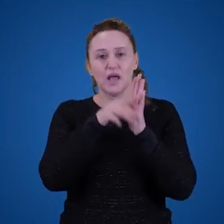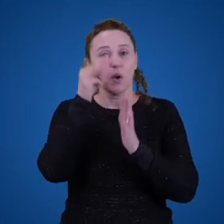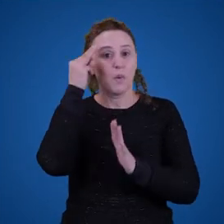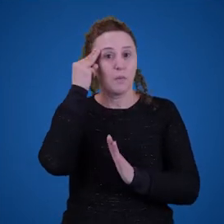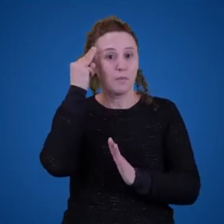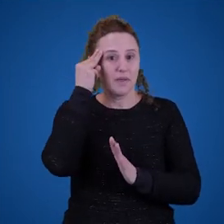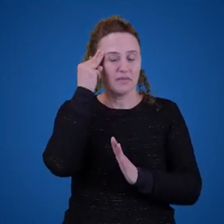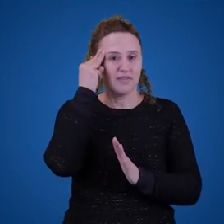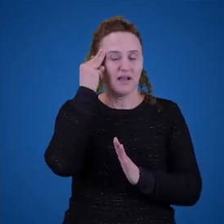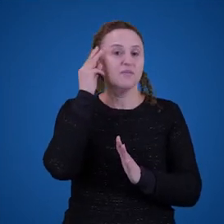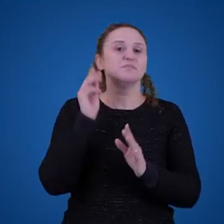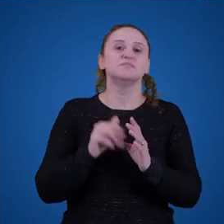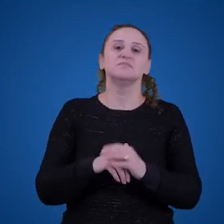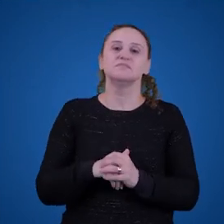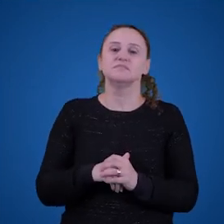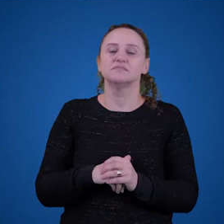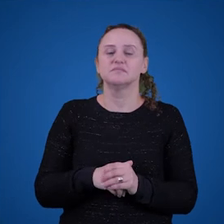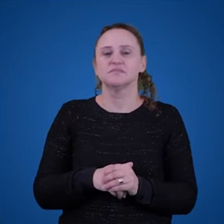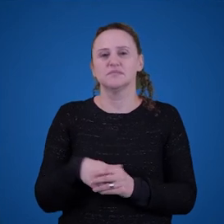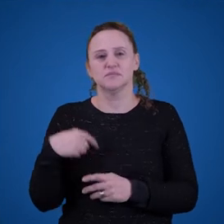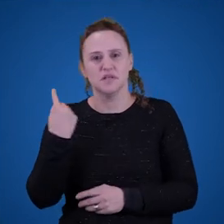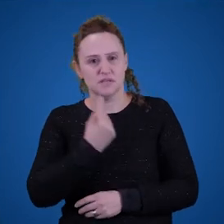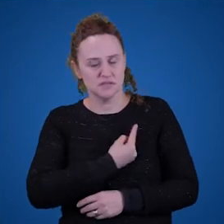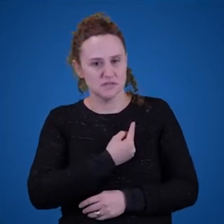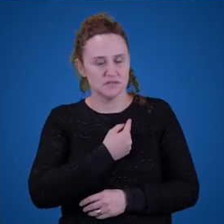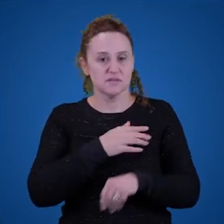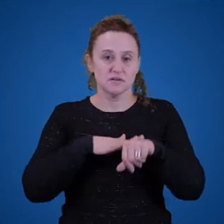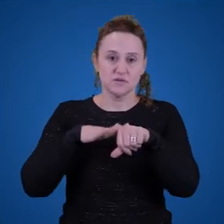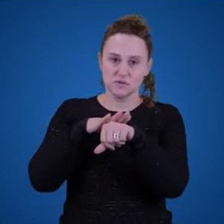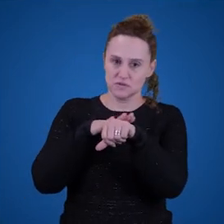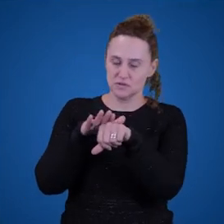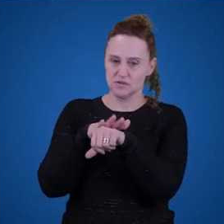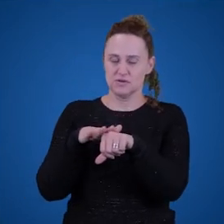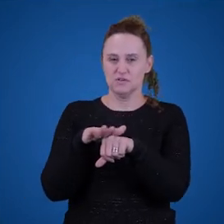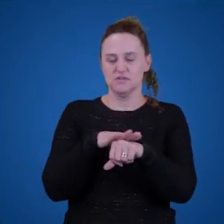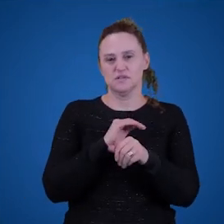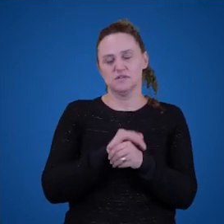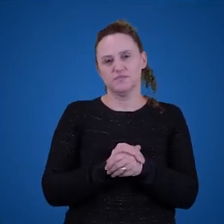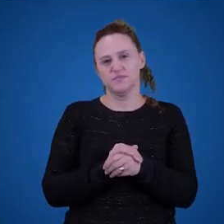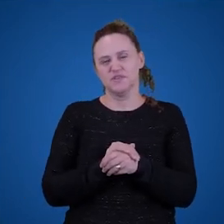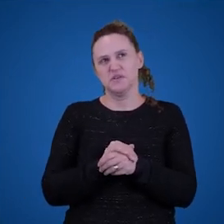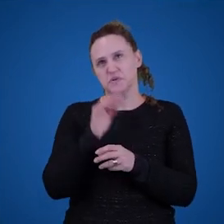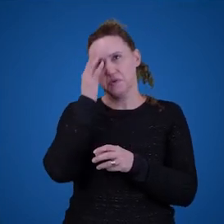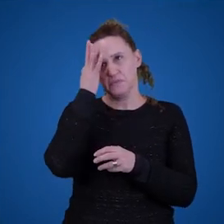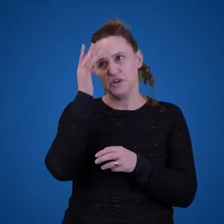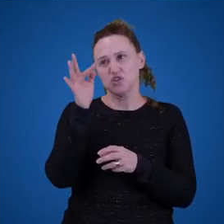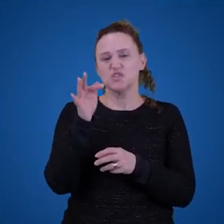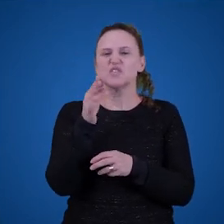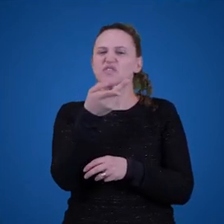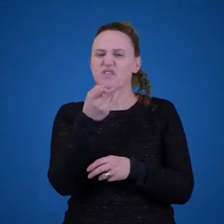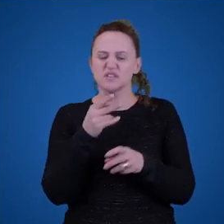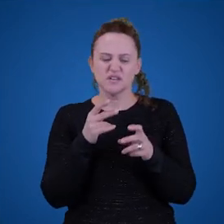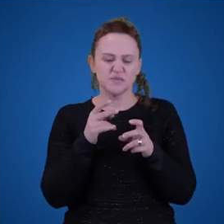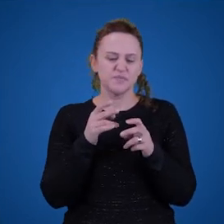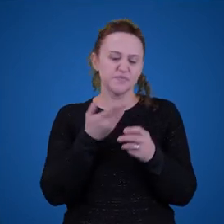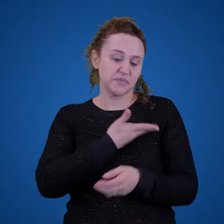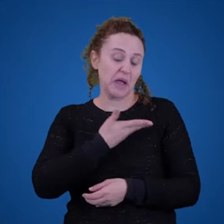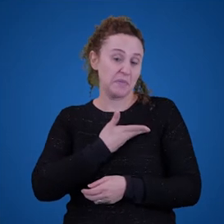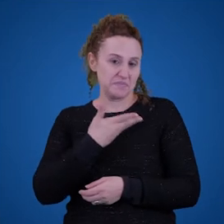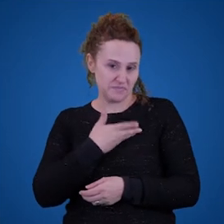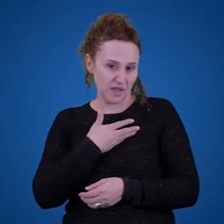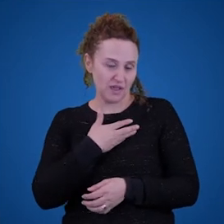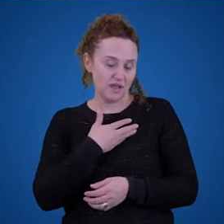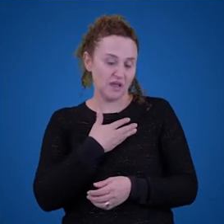atrás quando a gente está conversando. Então, imagine que você está conversando com alguns dos seus amigos pela